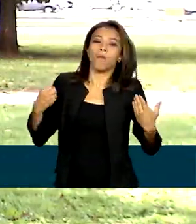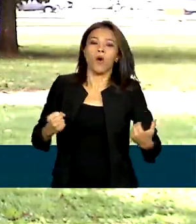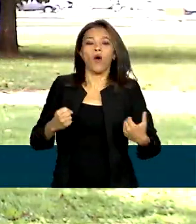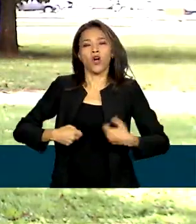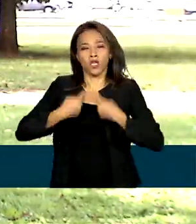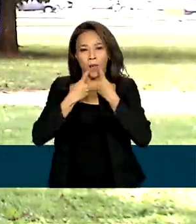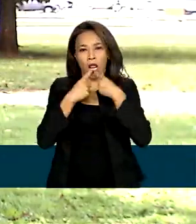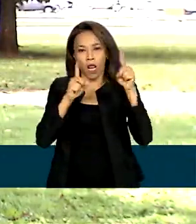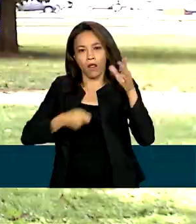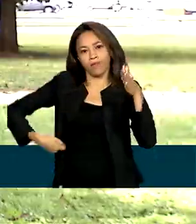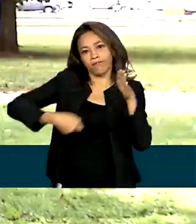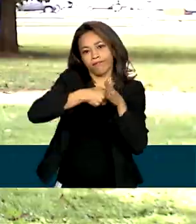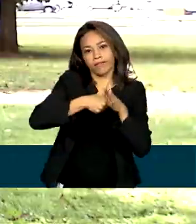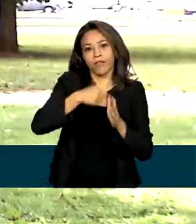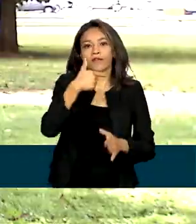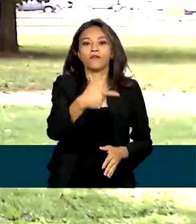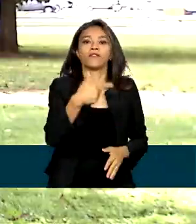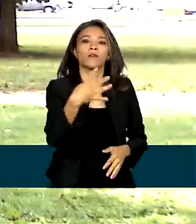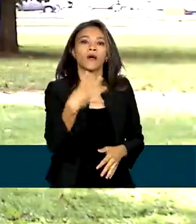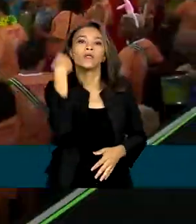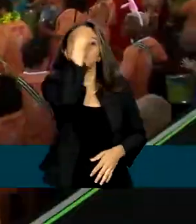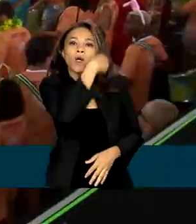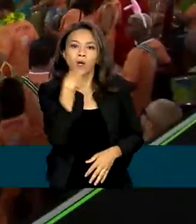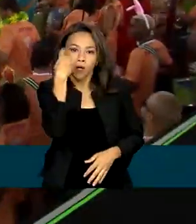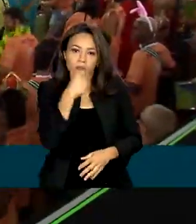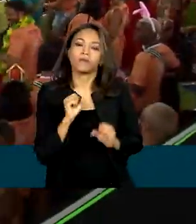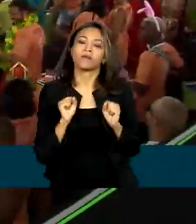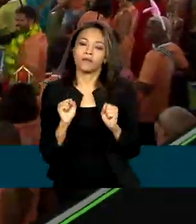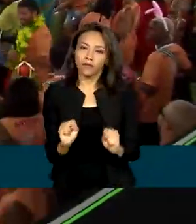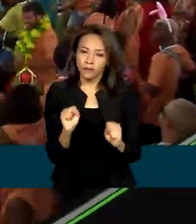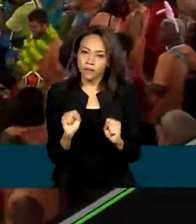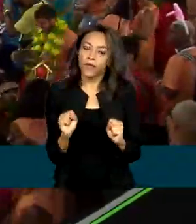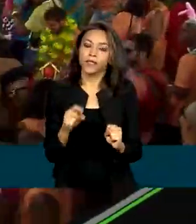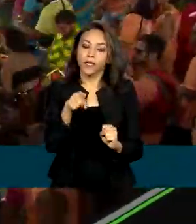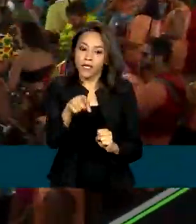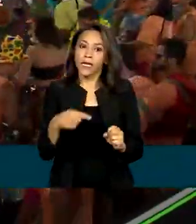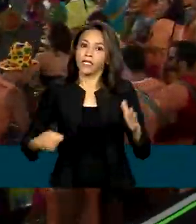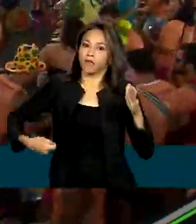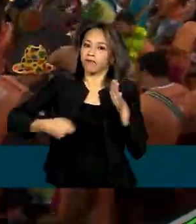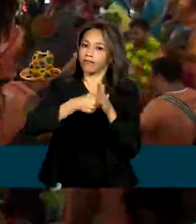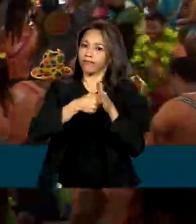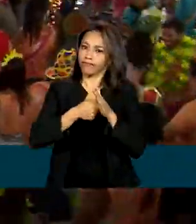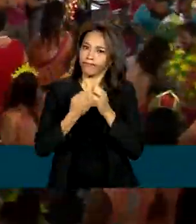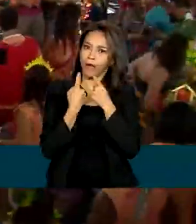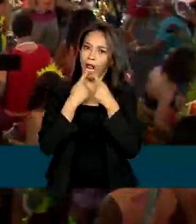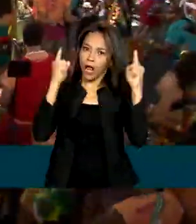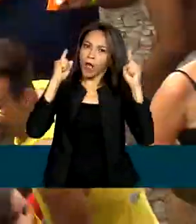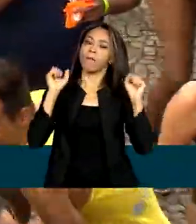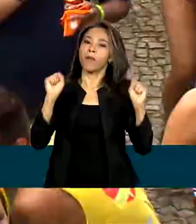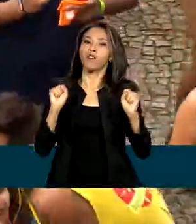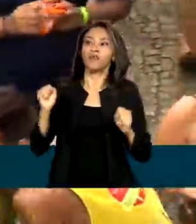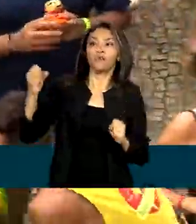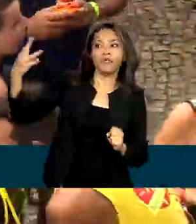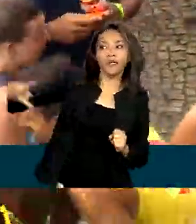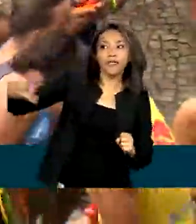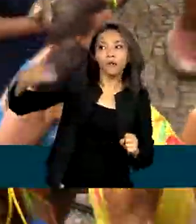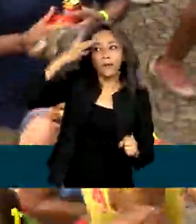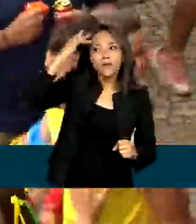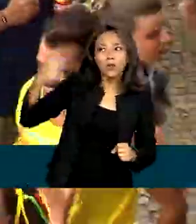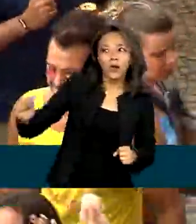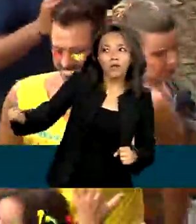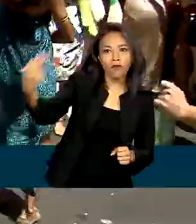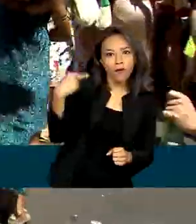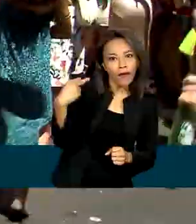denúncias 24 horas por dia. E essa denúncia pode vir também de terceiros, caso você